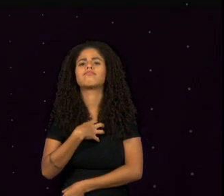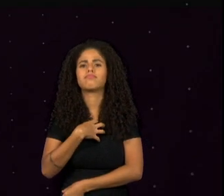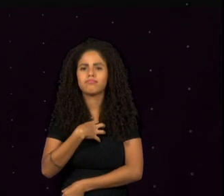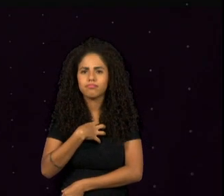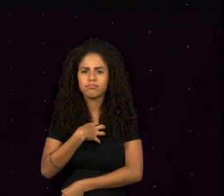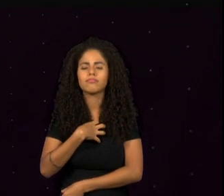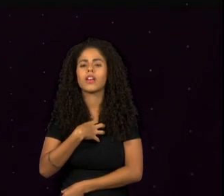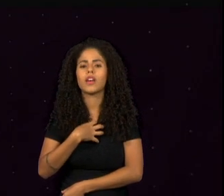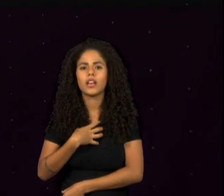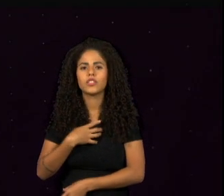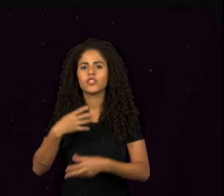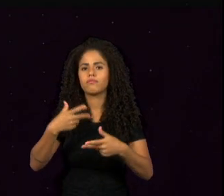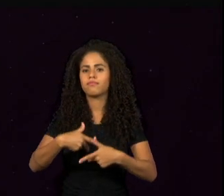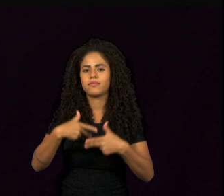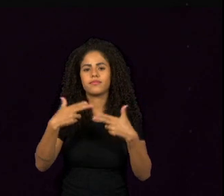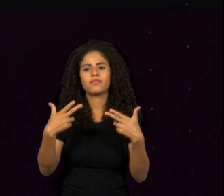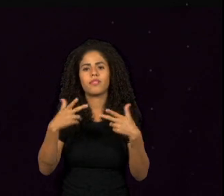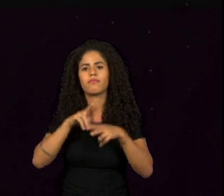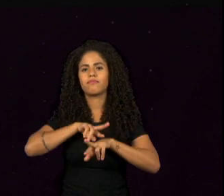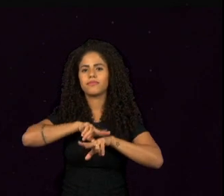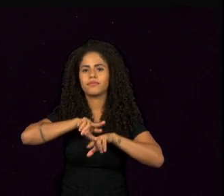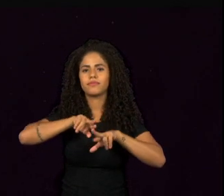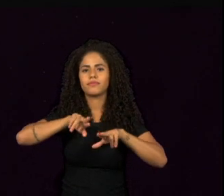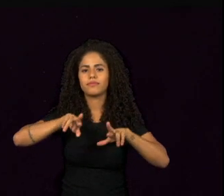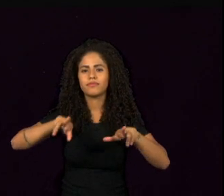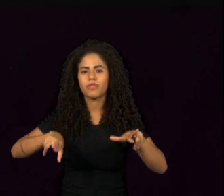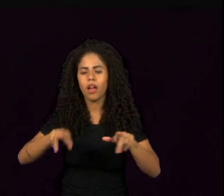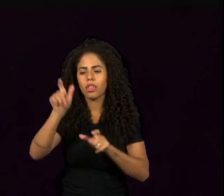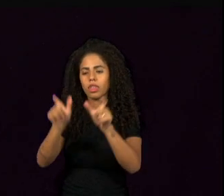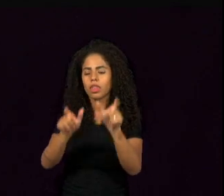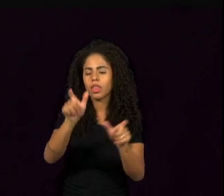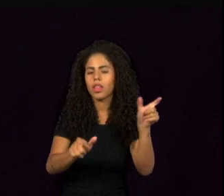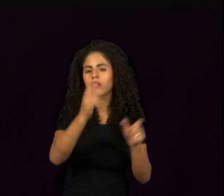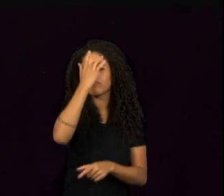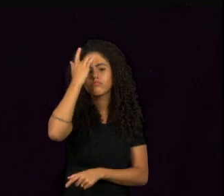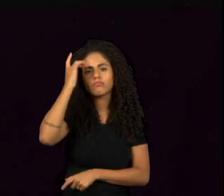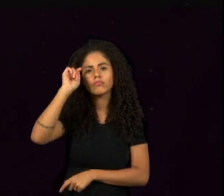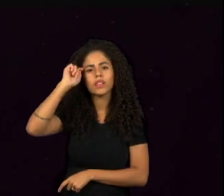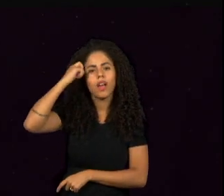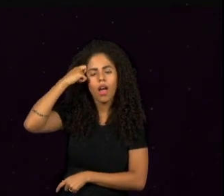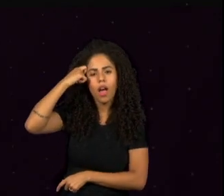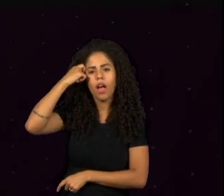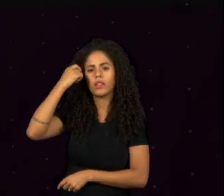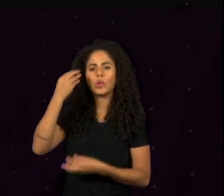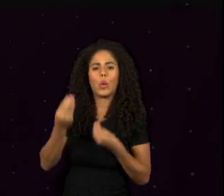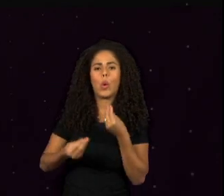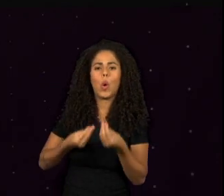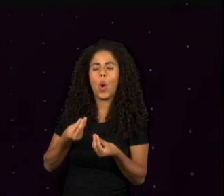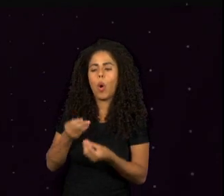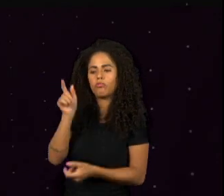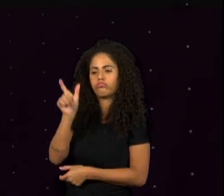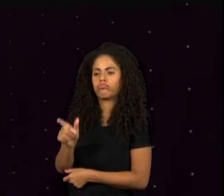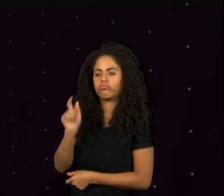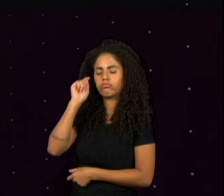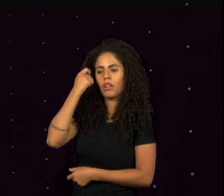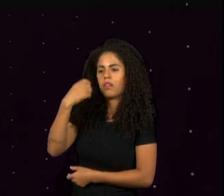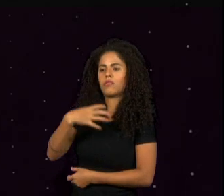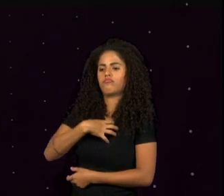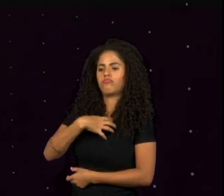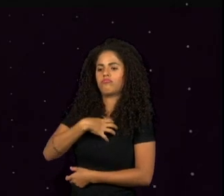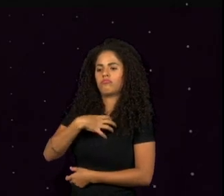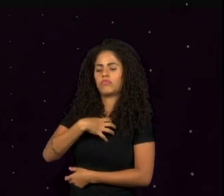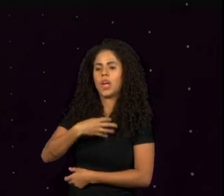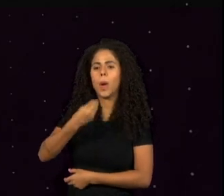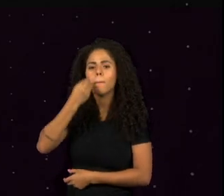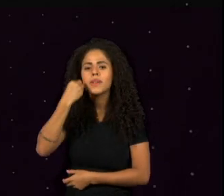de pluralidade, a pluralidade preta sobre a questão de ser preto ao mesmo tempo. É uma experiência